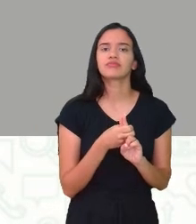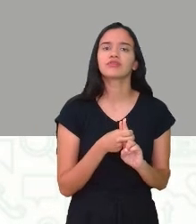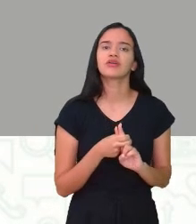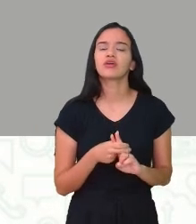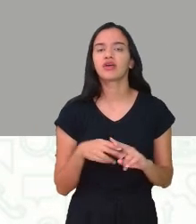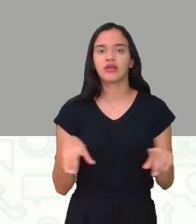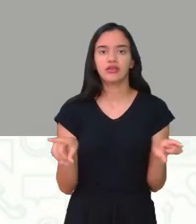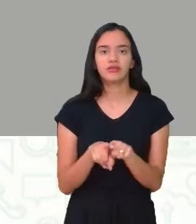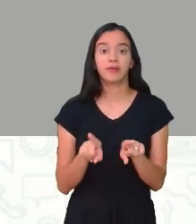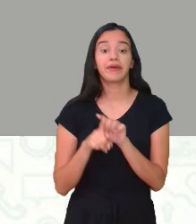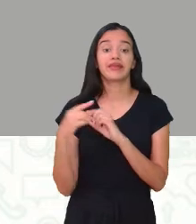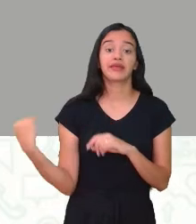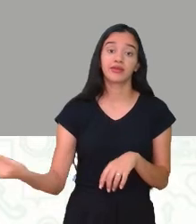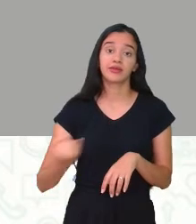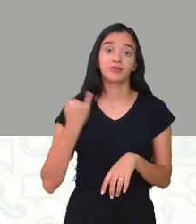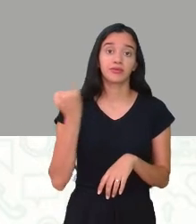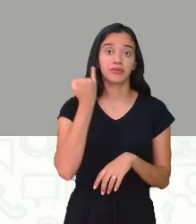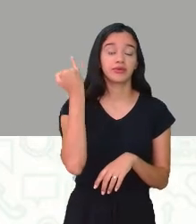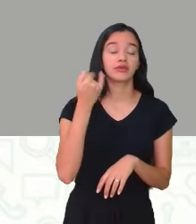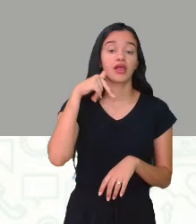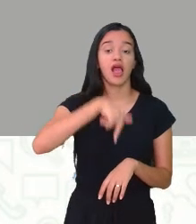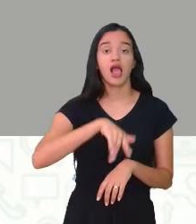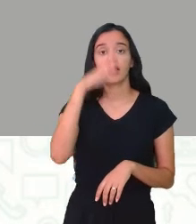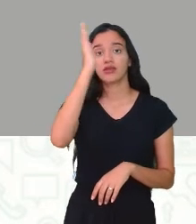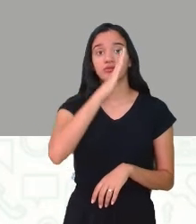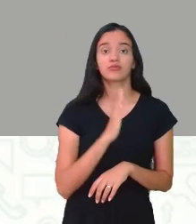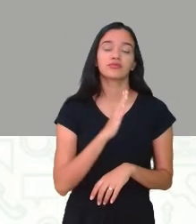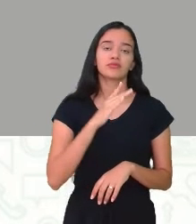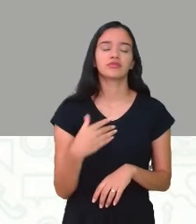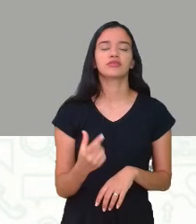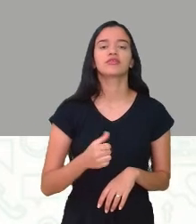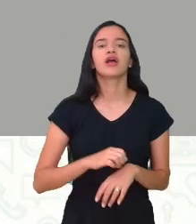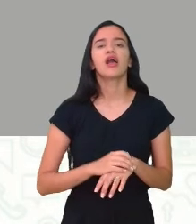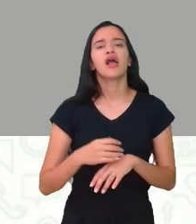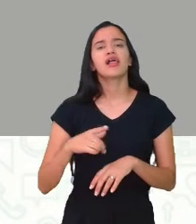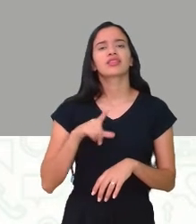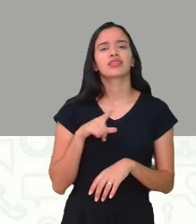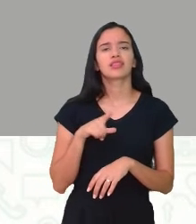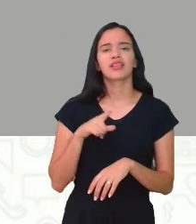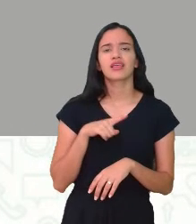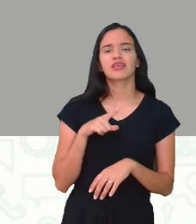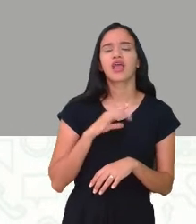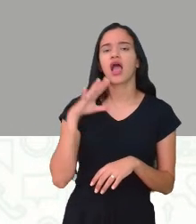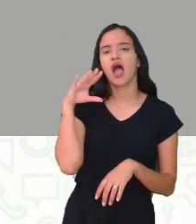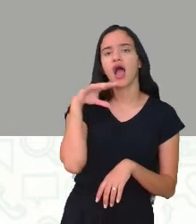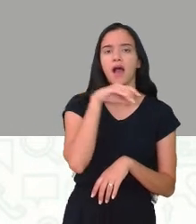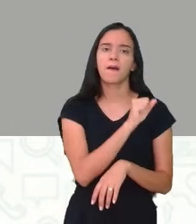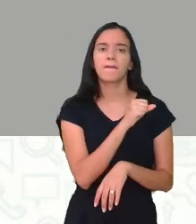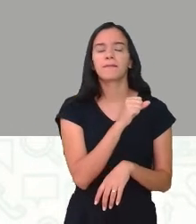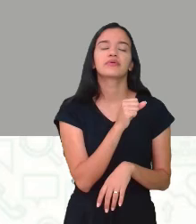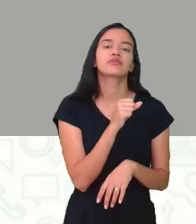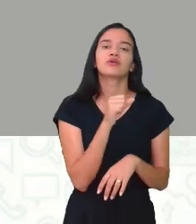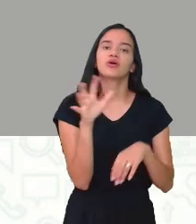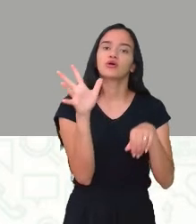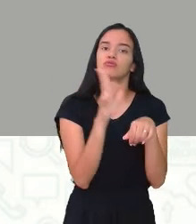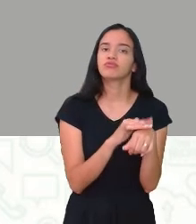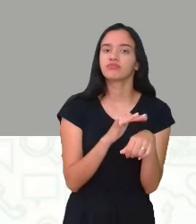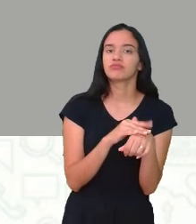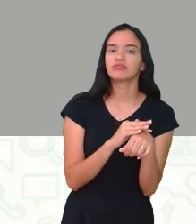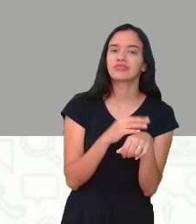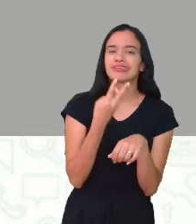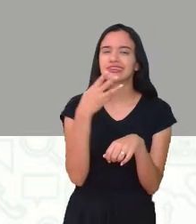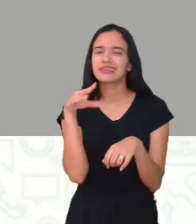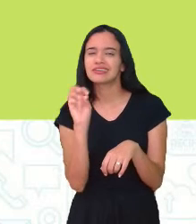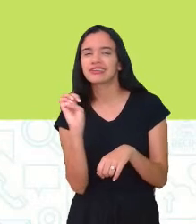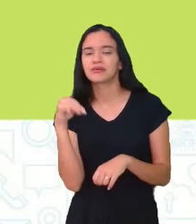sendo importante destacar que o Brasil atualmente existe um teste muito rápido que vai detectar a infecção em cerca de 30